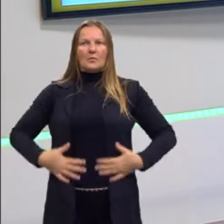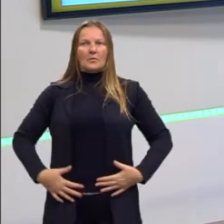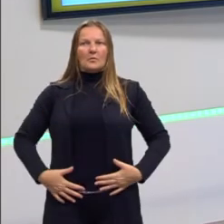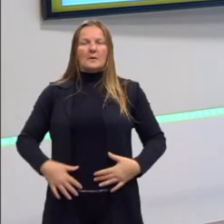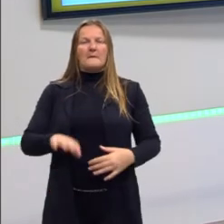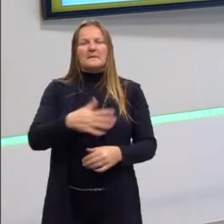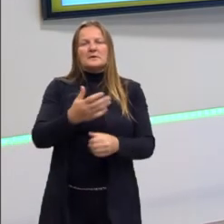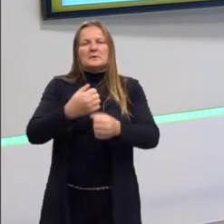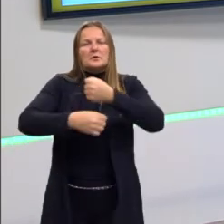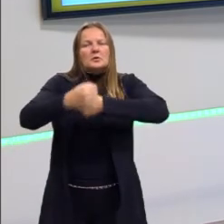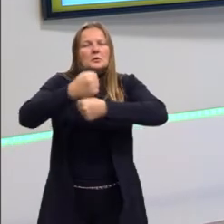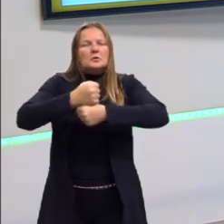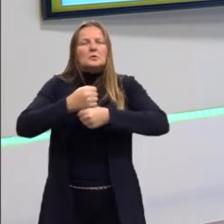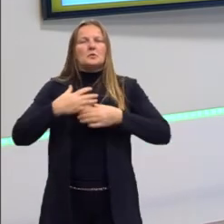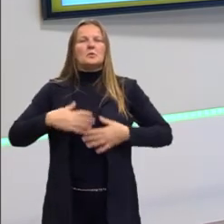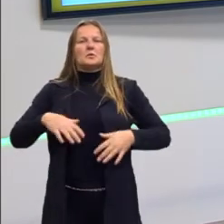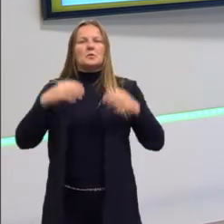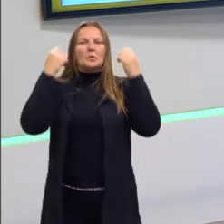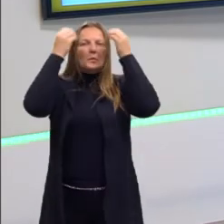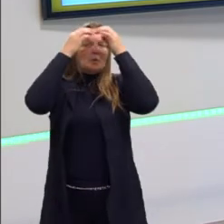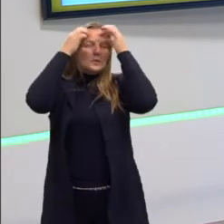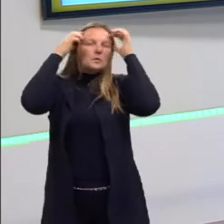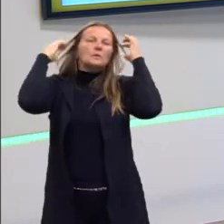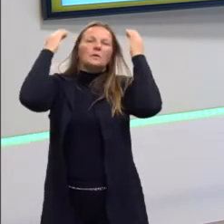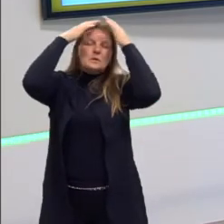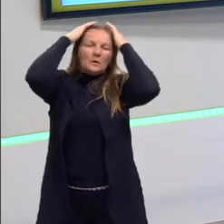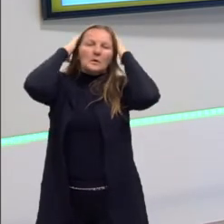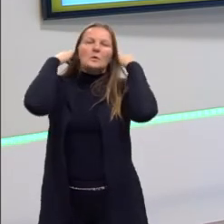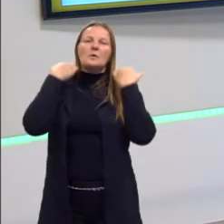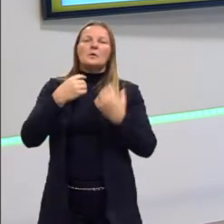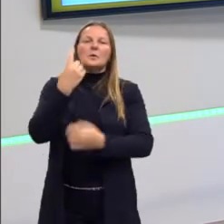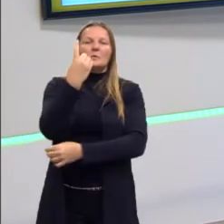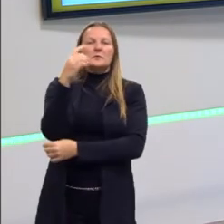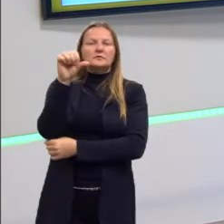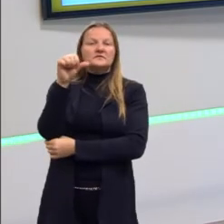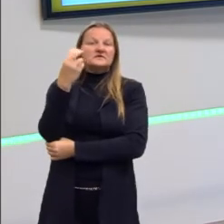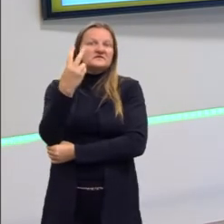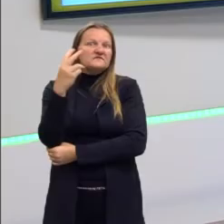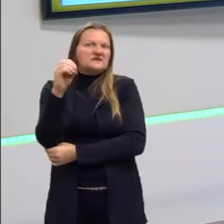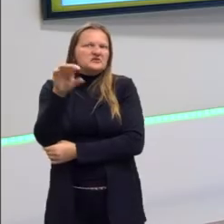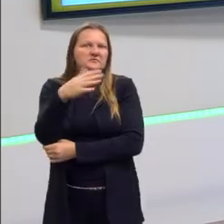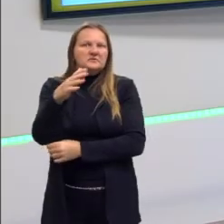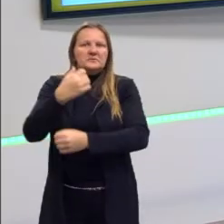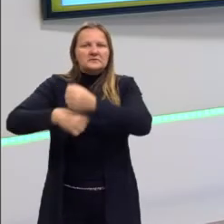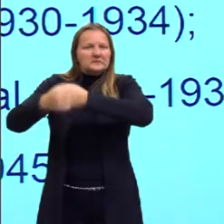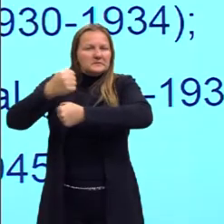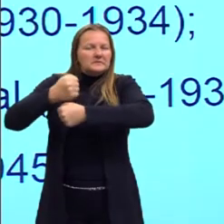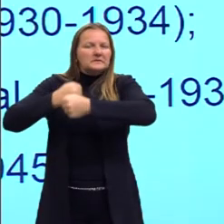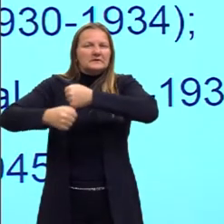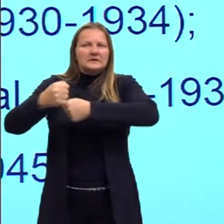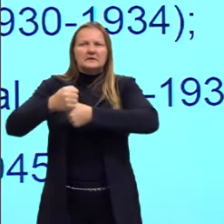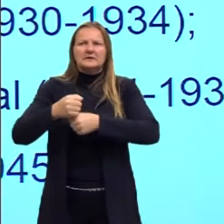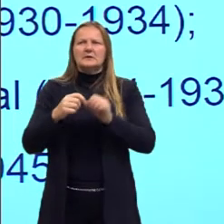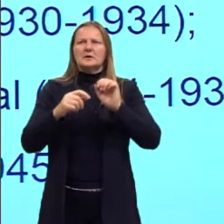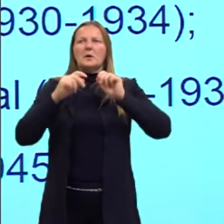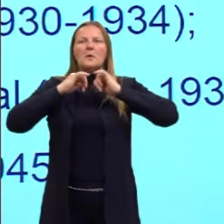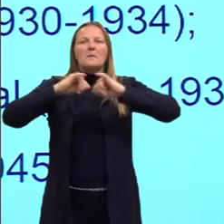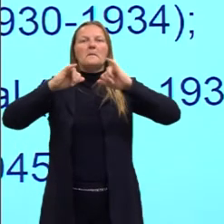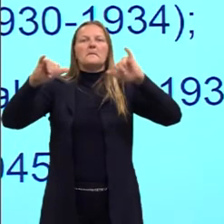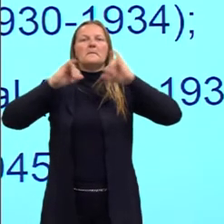20, aquelas toquinhas super estilosas. E o cartaz está pregando o quê aí? Para presidente,